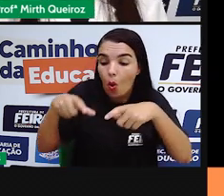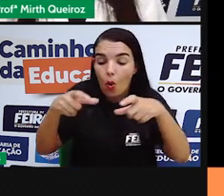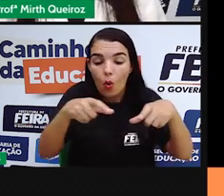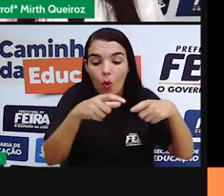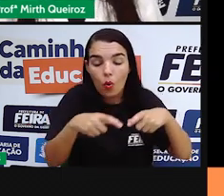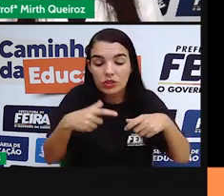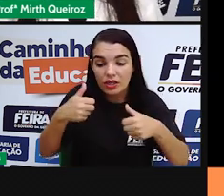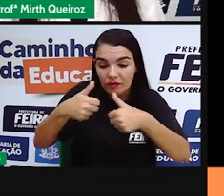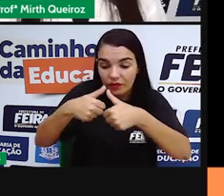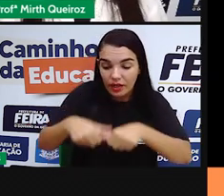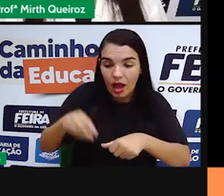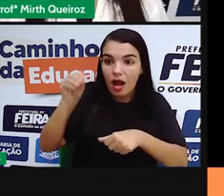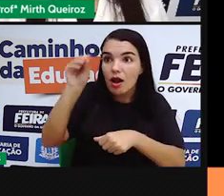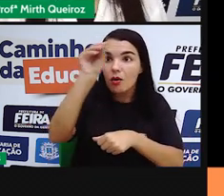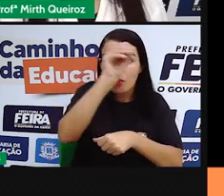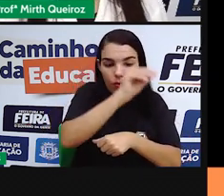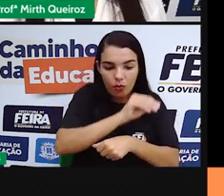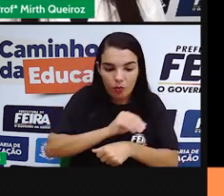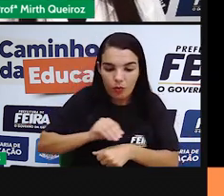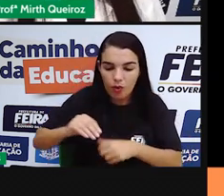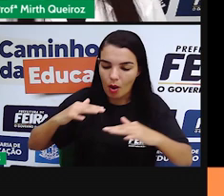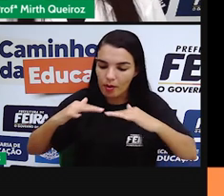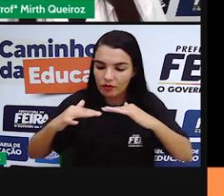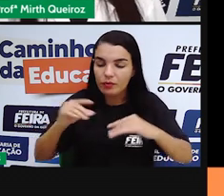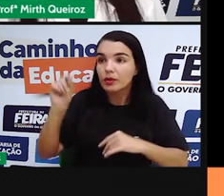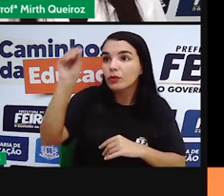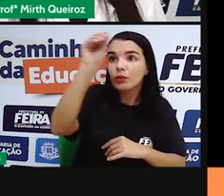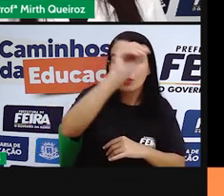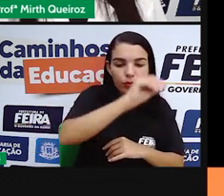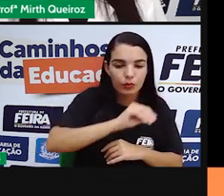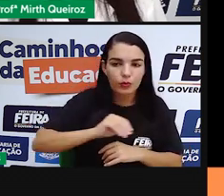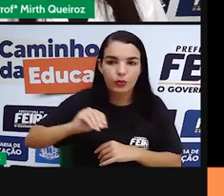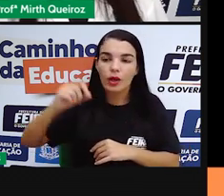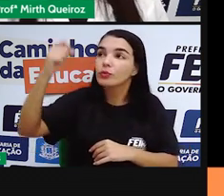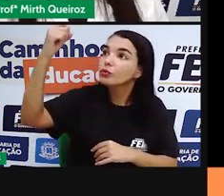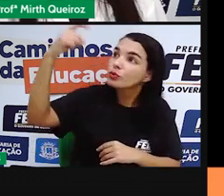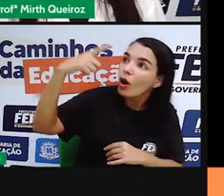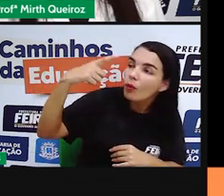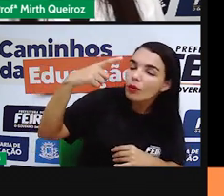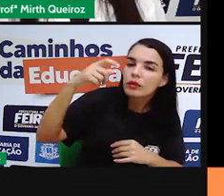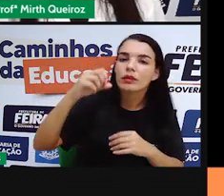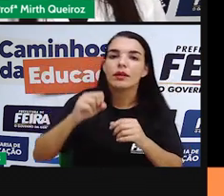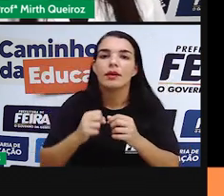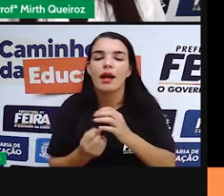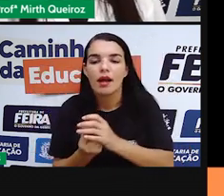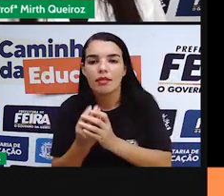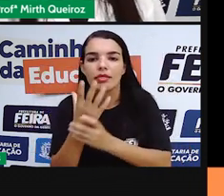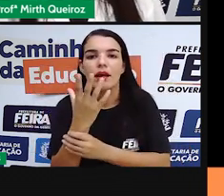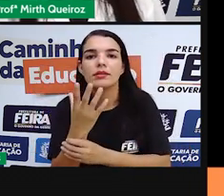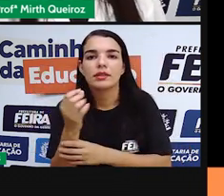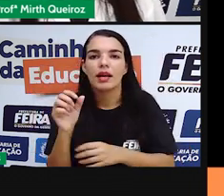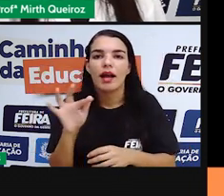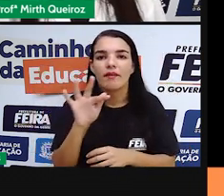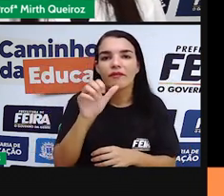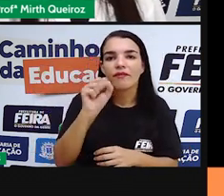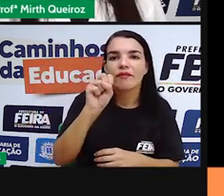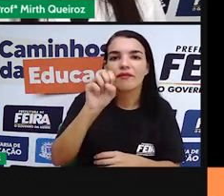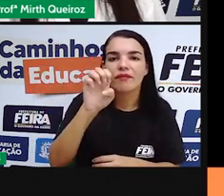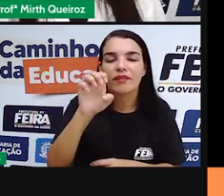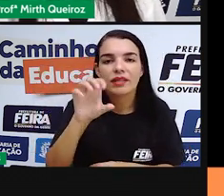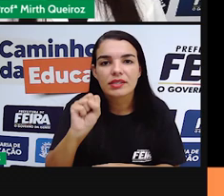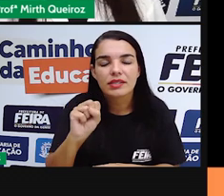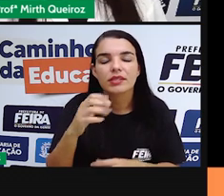Lua, Terra e também aí do Sol, para dar origem a essas quatro